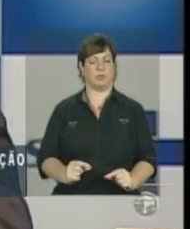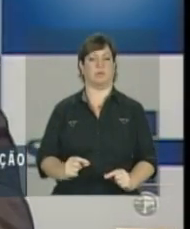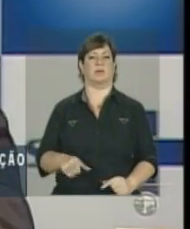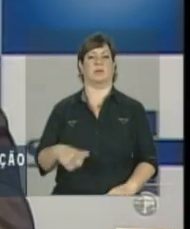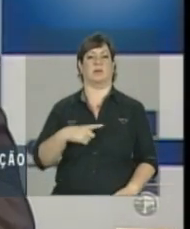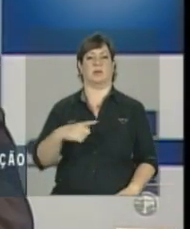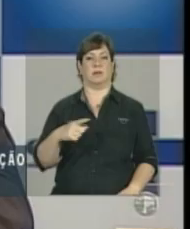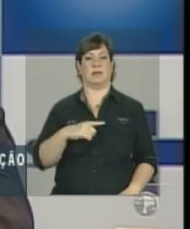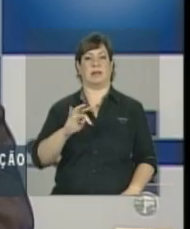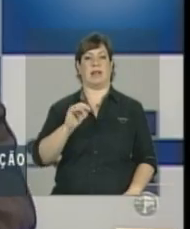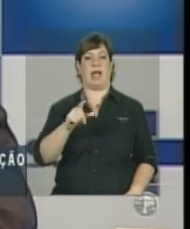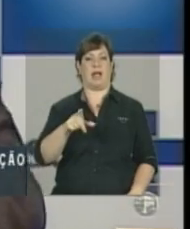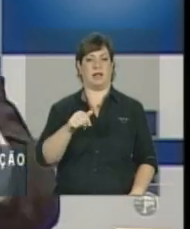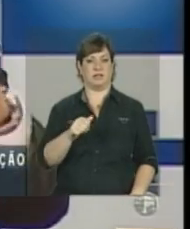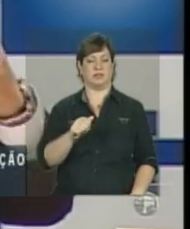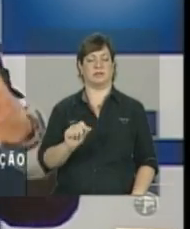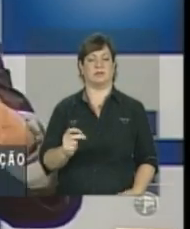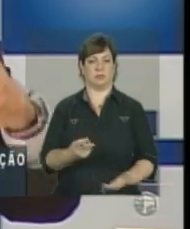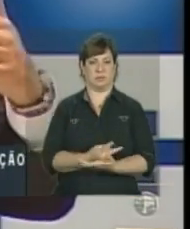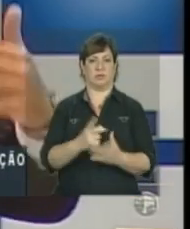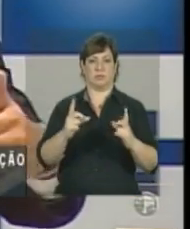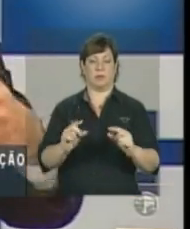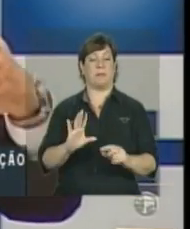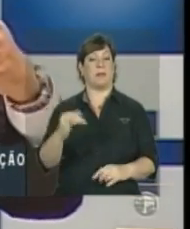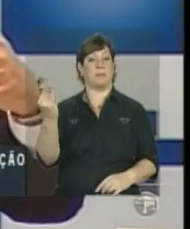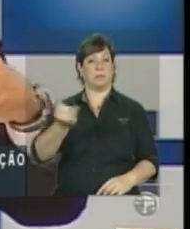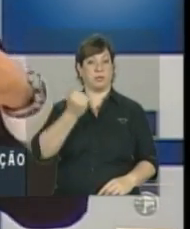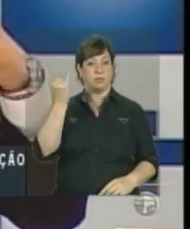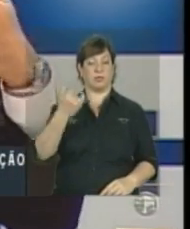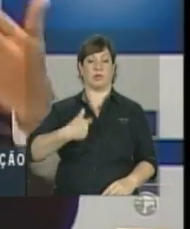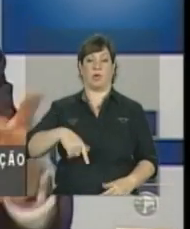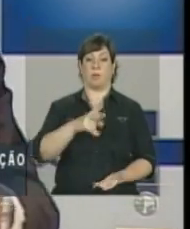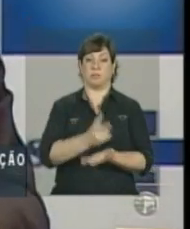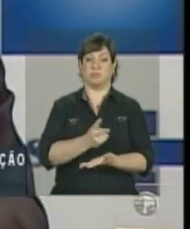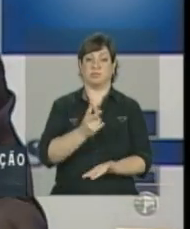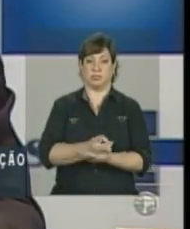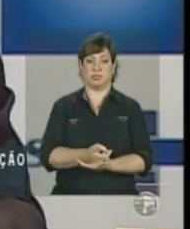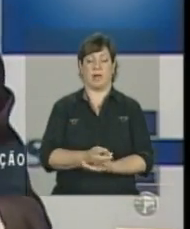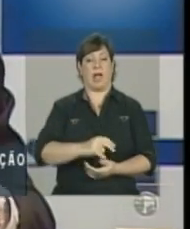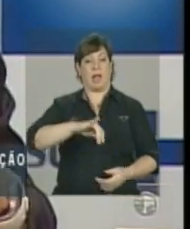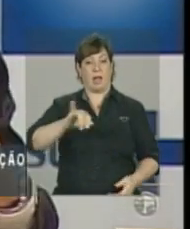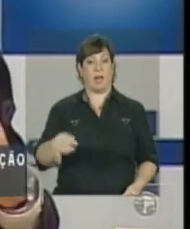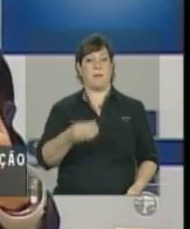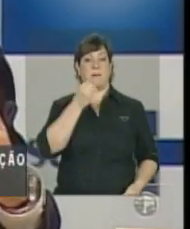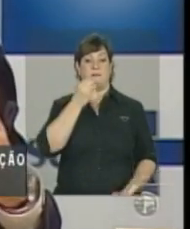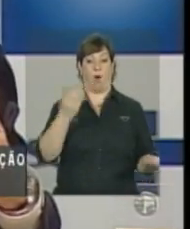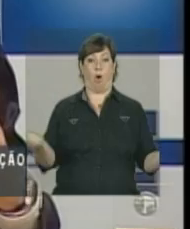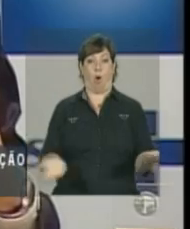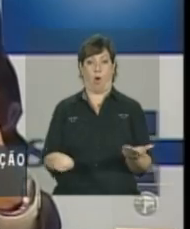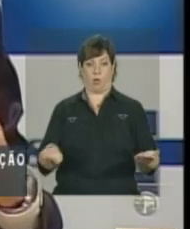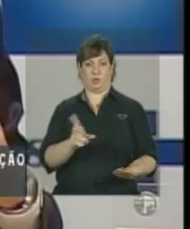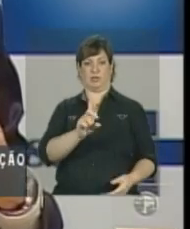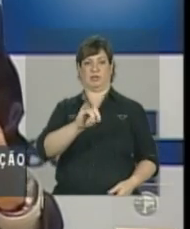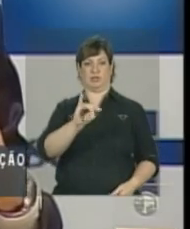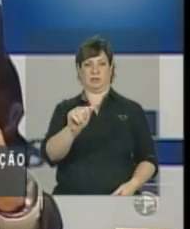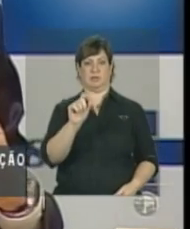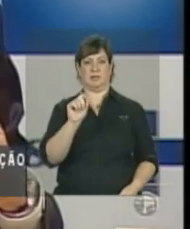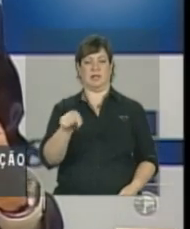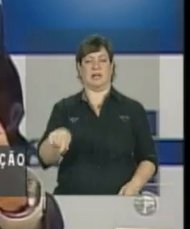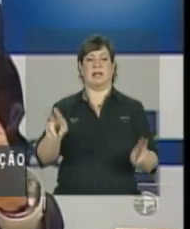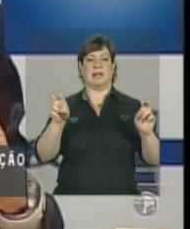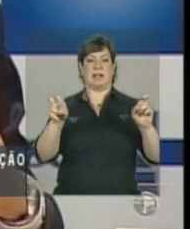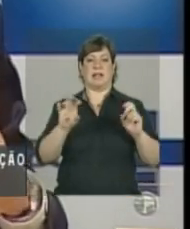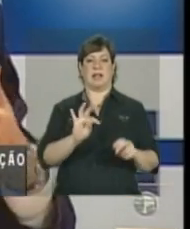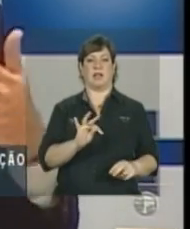curva da taxa de incidência, mas é fundamental mantermos, e é bom aproveitar esse dia, mantermos o tema da